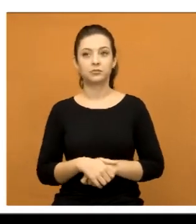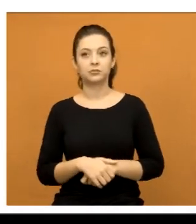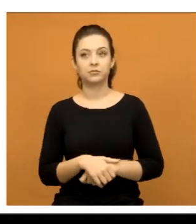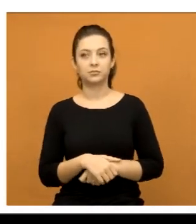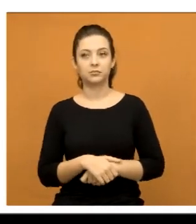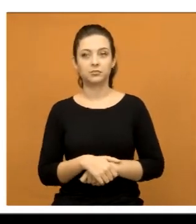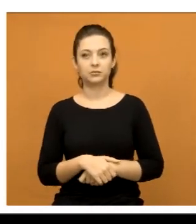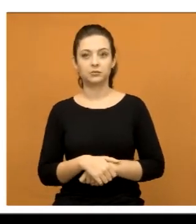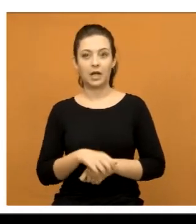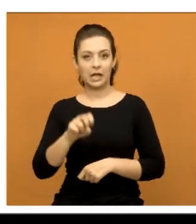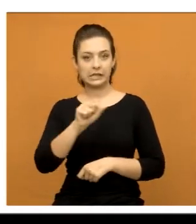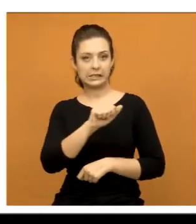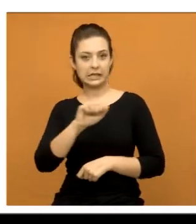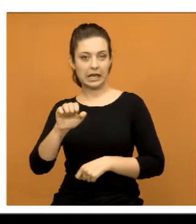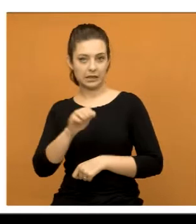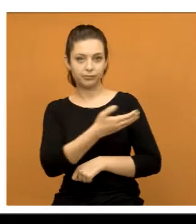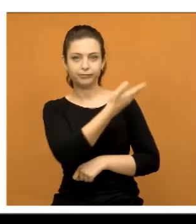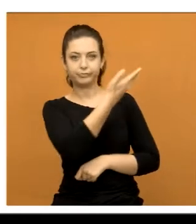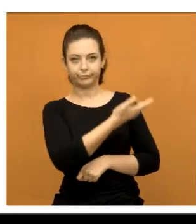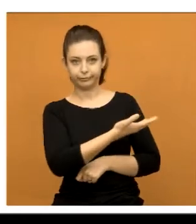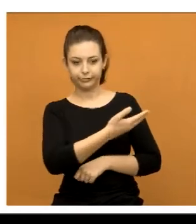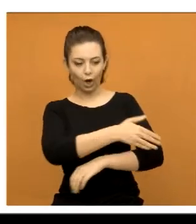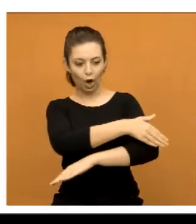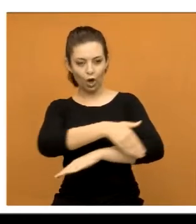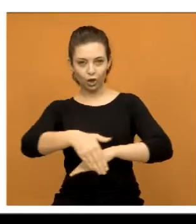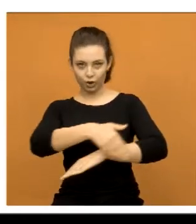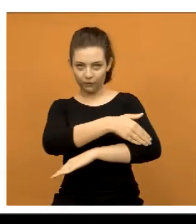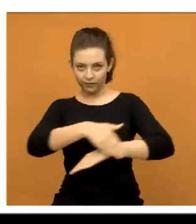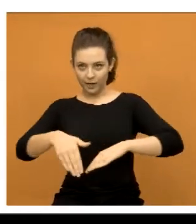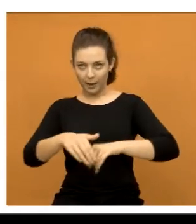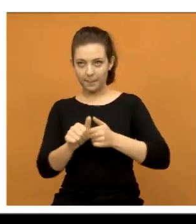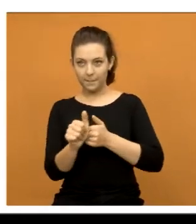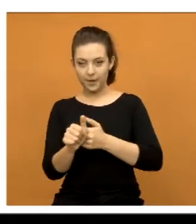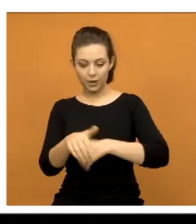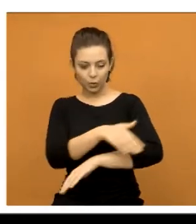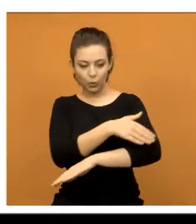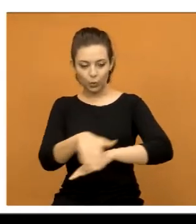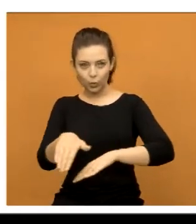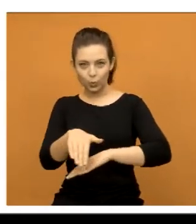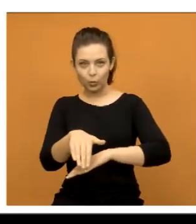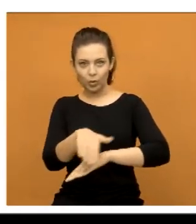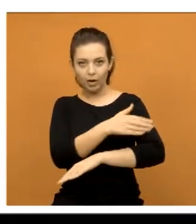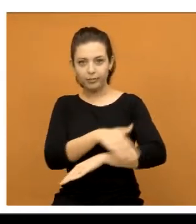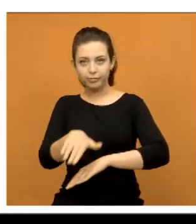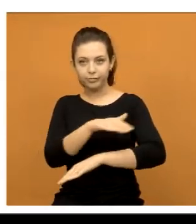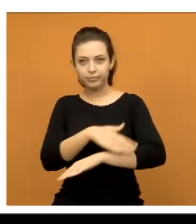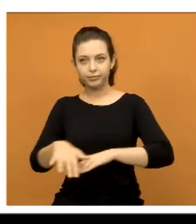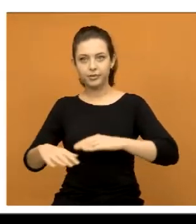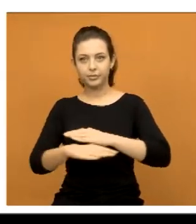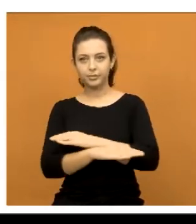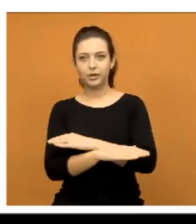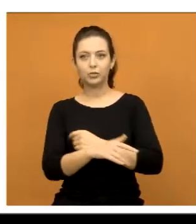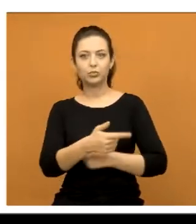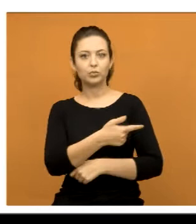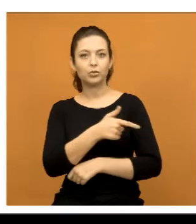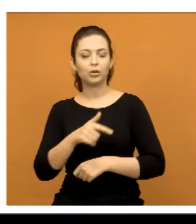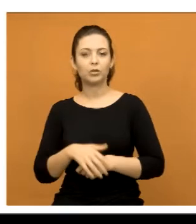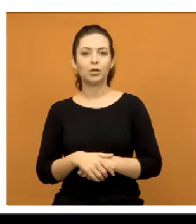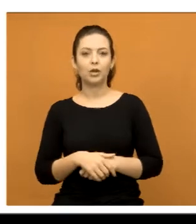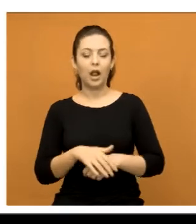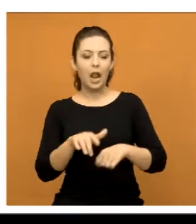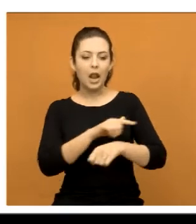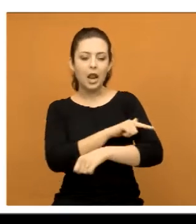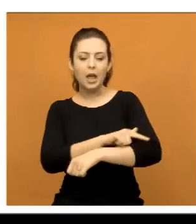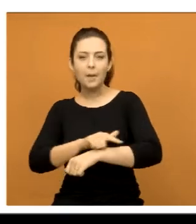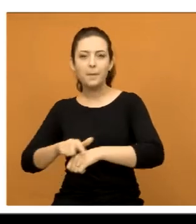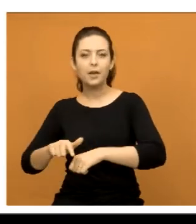na área do SAI, na rodovia Nilo Máximo, não limpa a área, está vendo? E aí os moradores falaram,